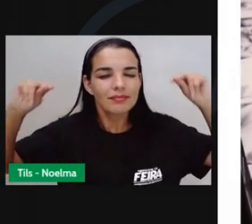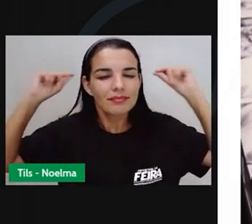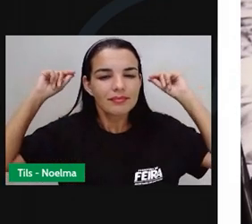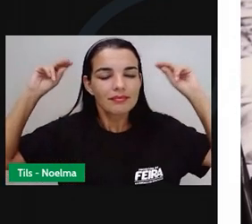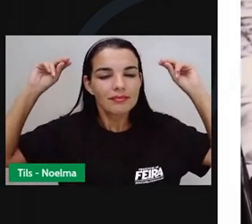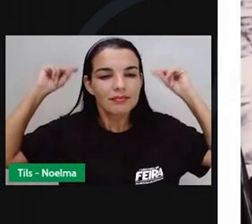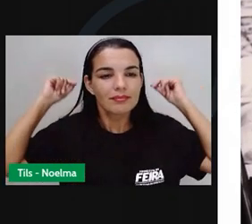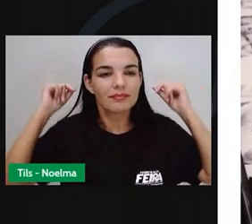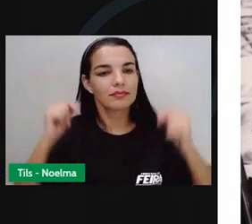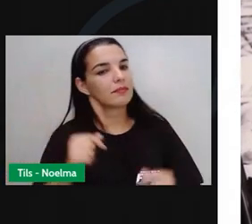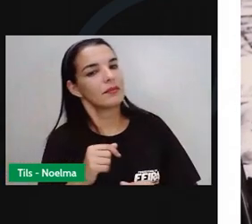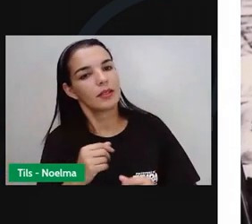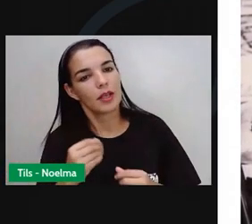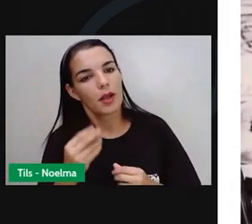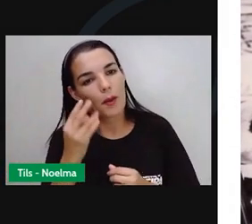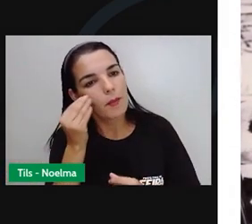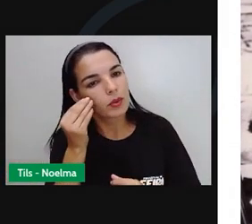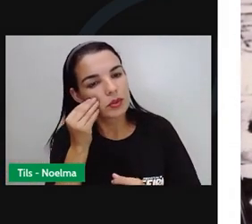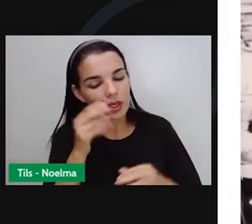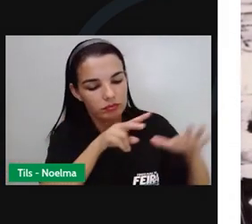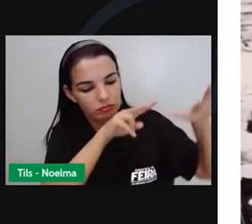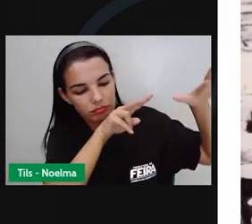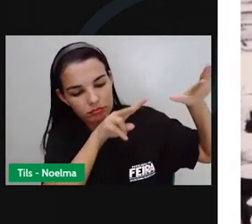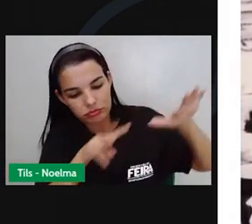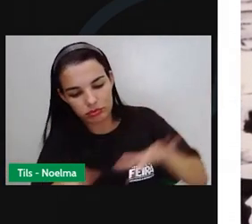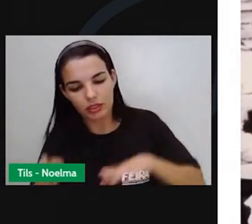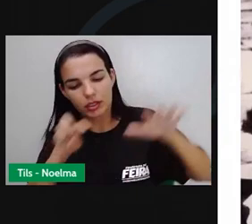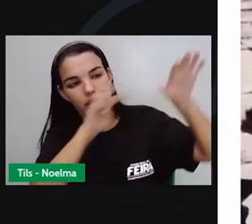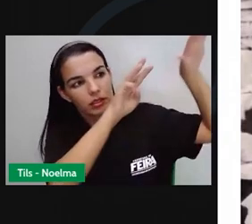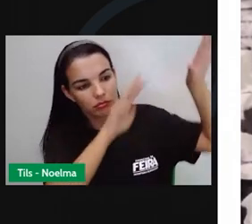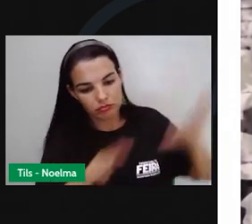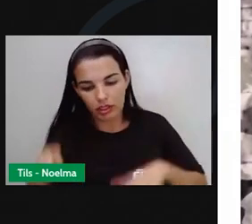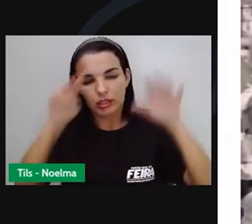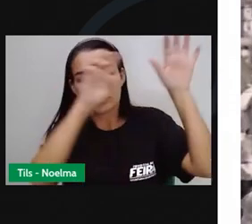quatro semanas, você não sabe direito o que vai ser da sua vida.